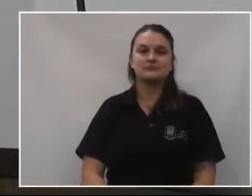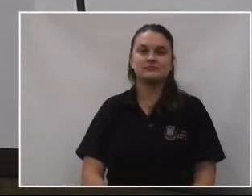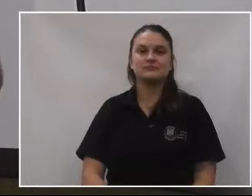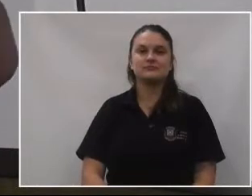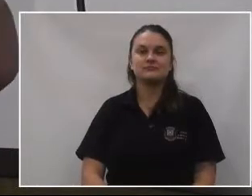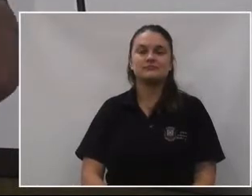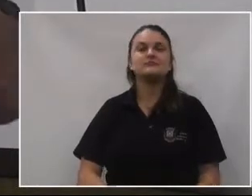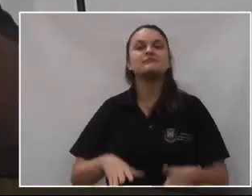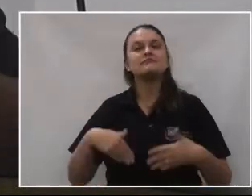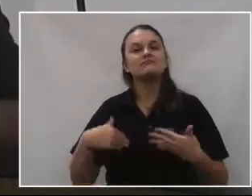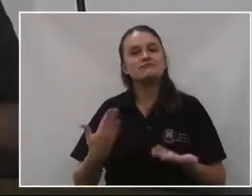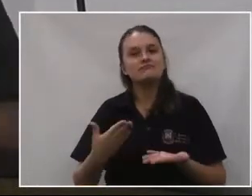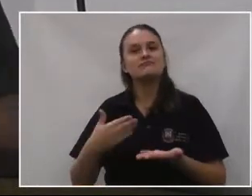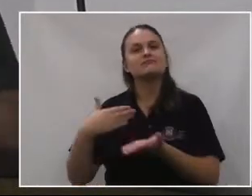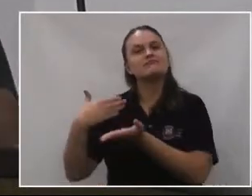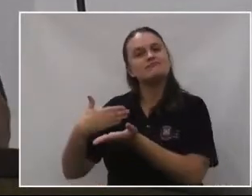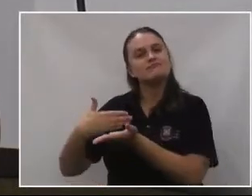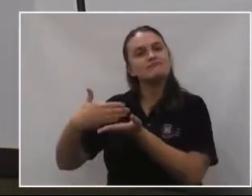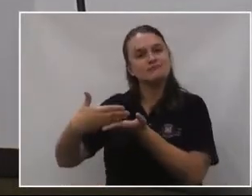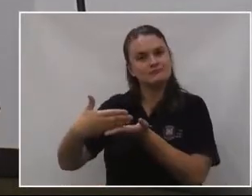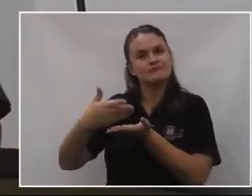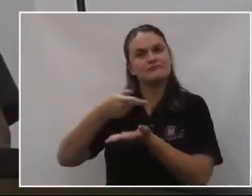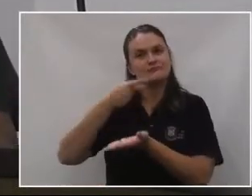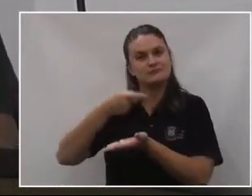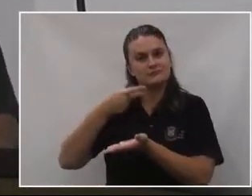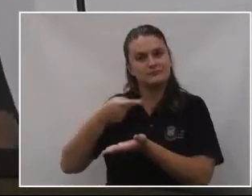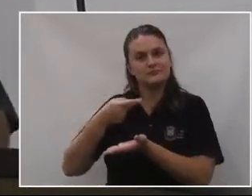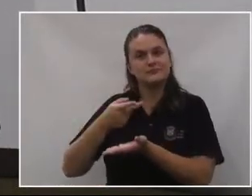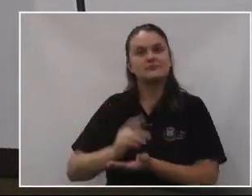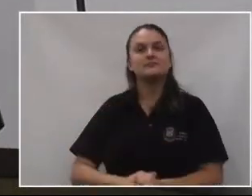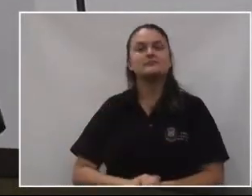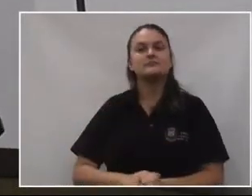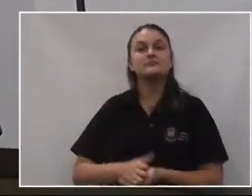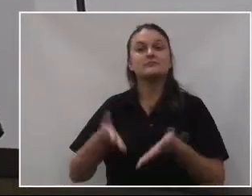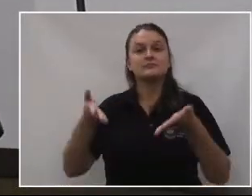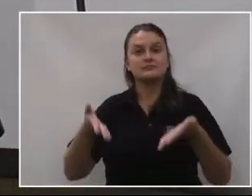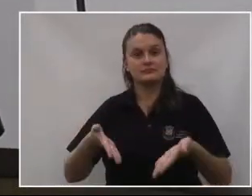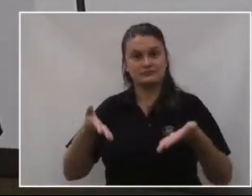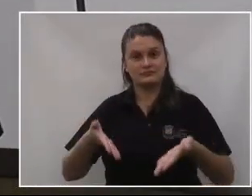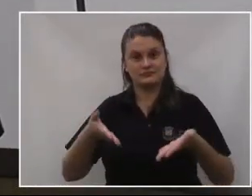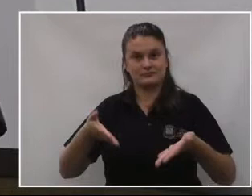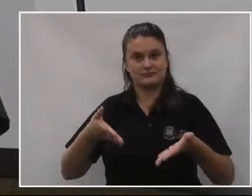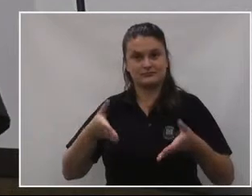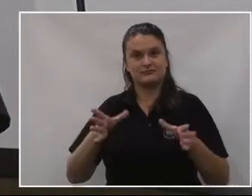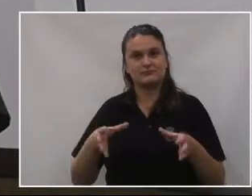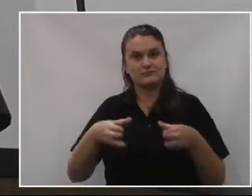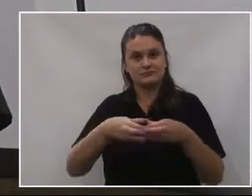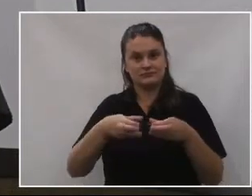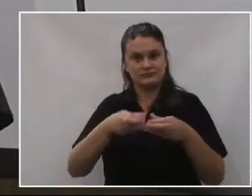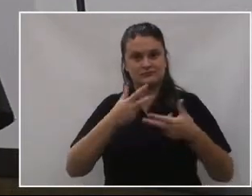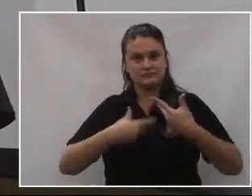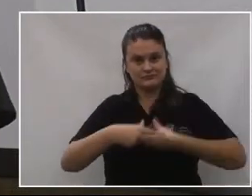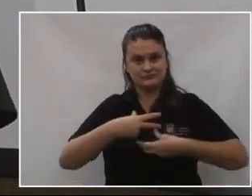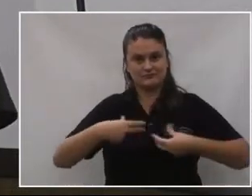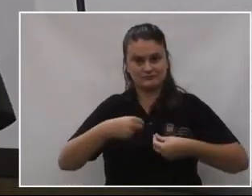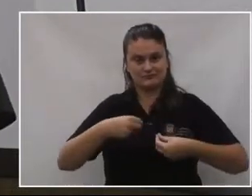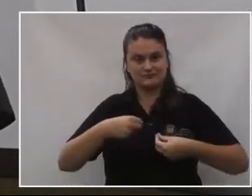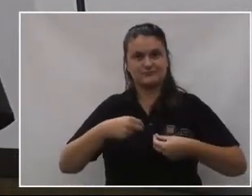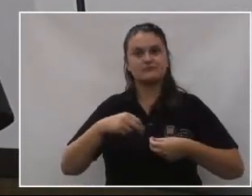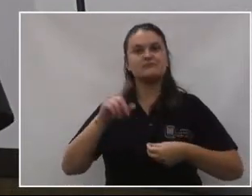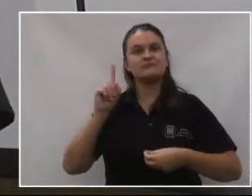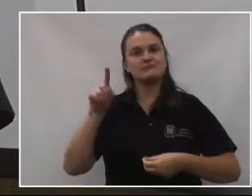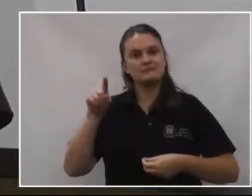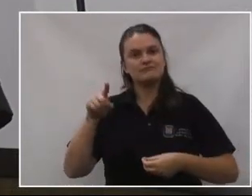Então, dando início, atualmente, o movimento escoteiro é